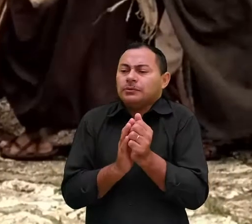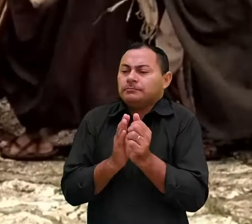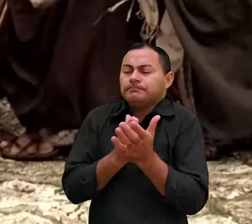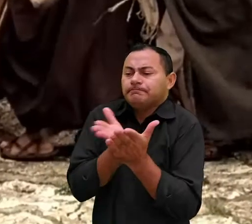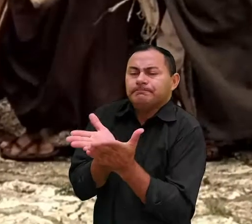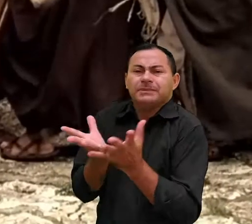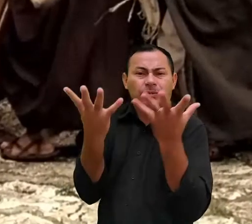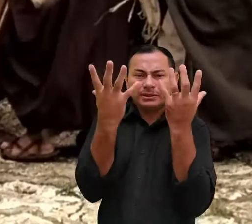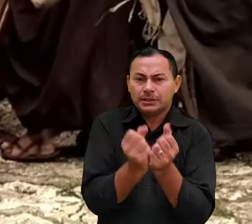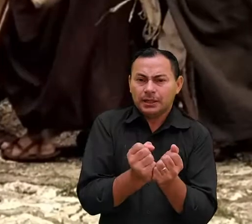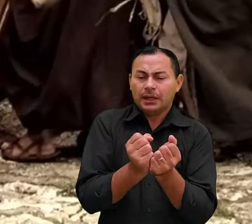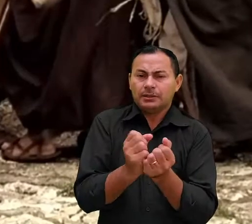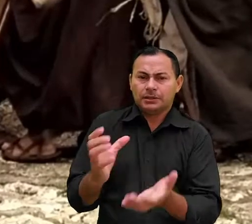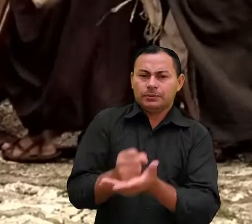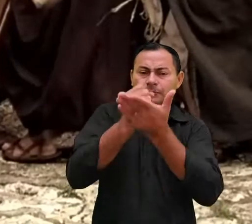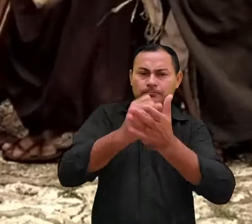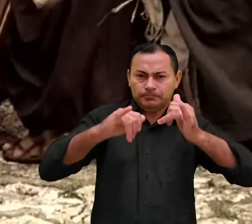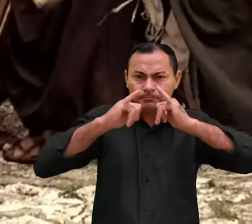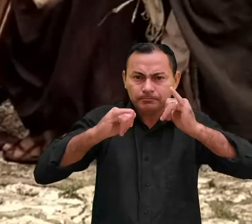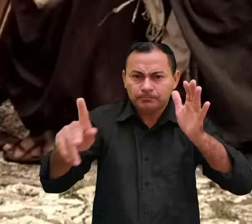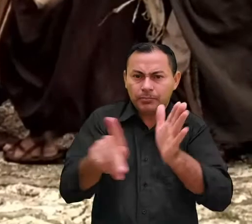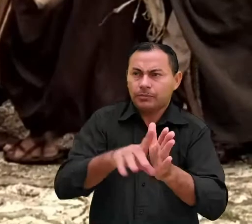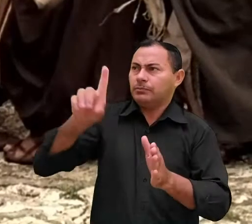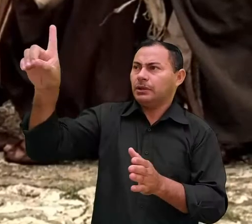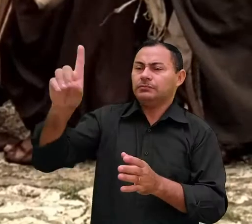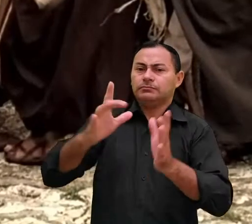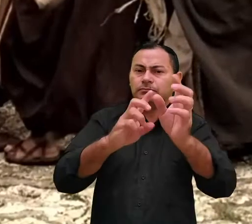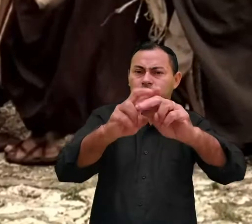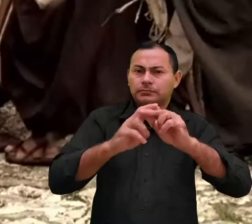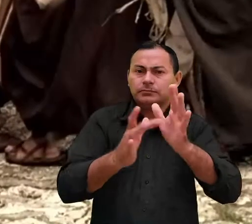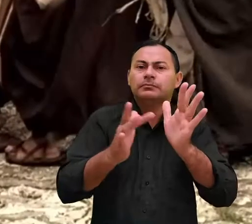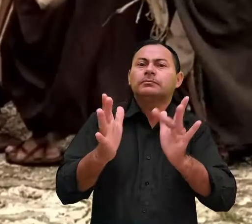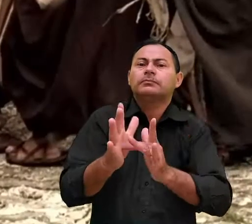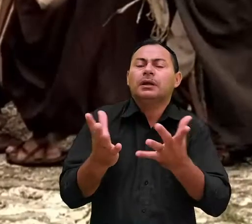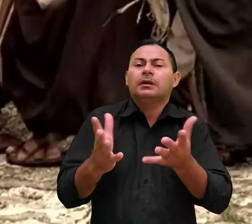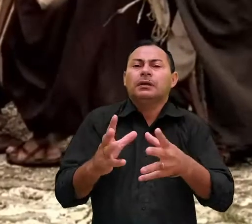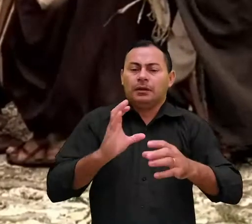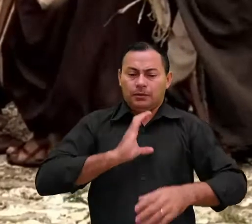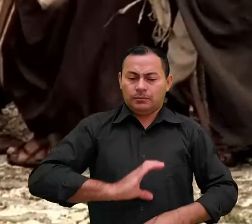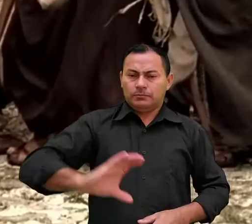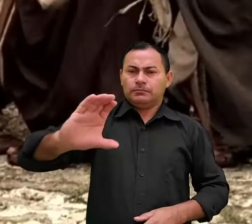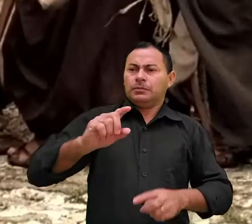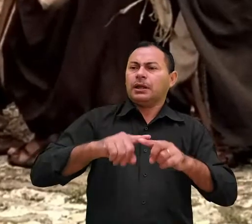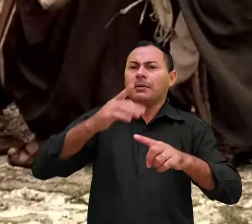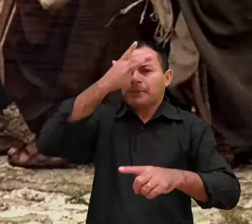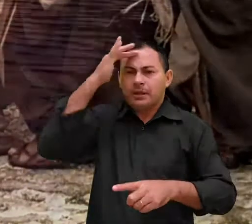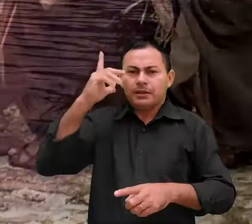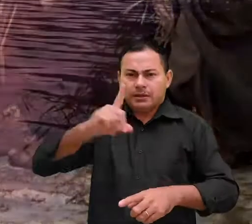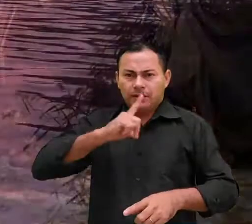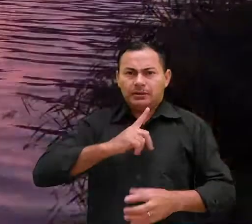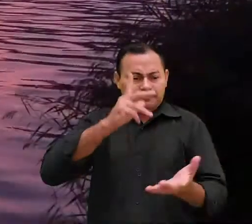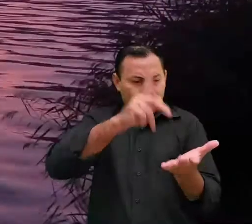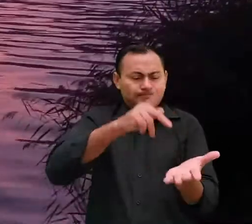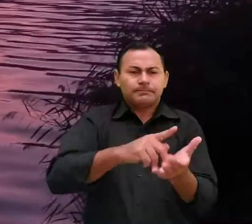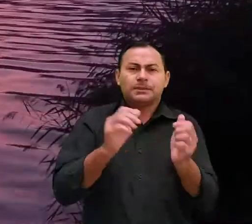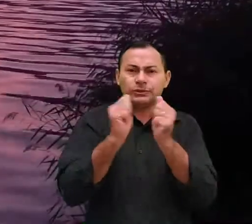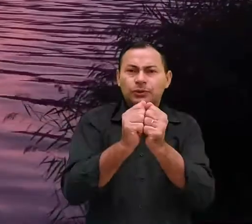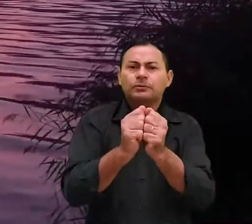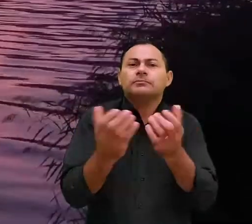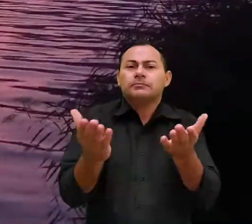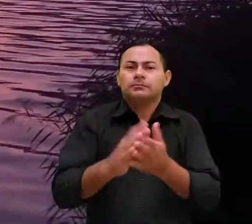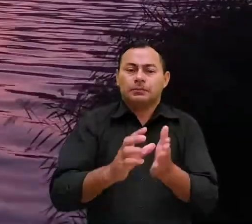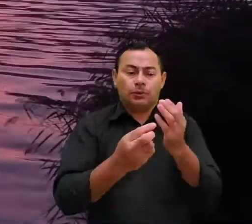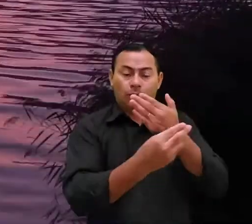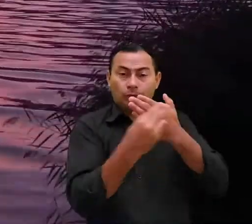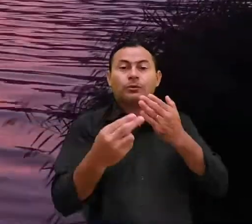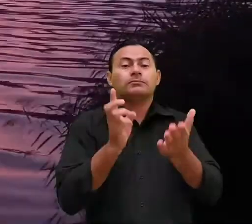negligenciar a salvação que foi pregada pelo próprio Deus através de Jesus Cristo e confirmada por aqueles que estiveram de fato com ele